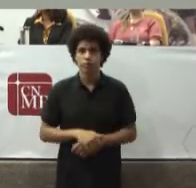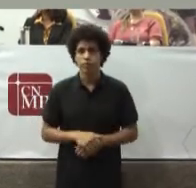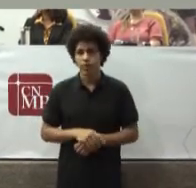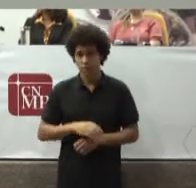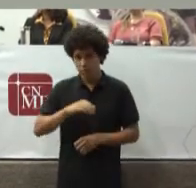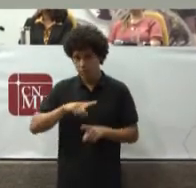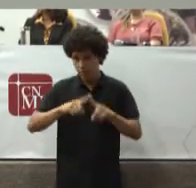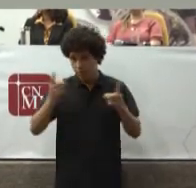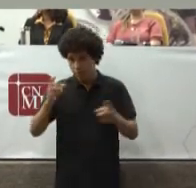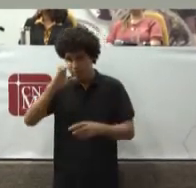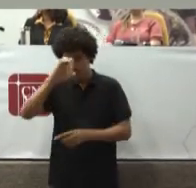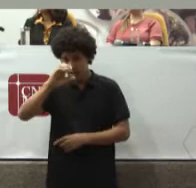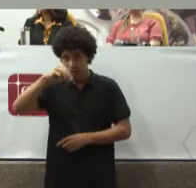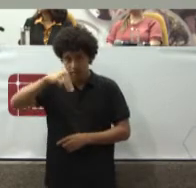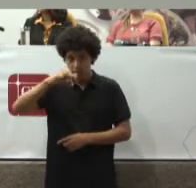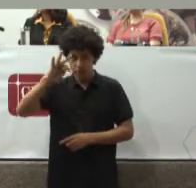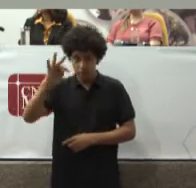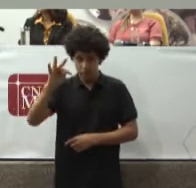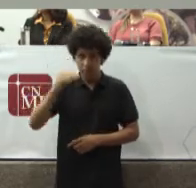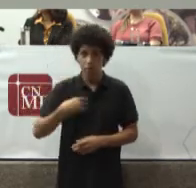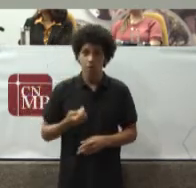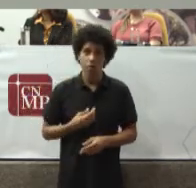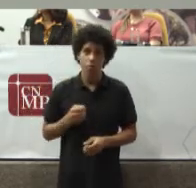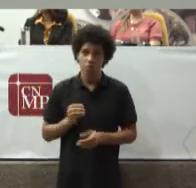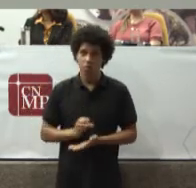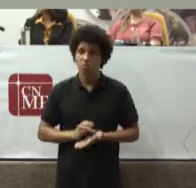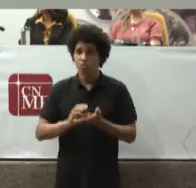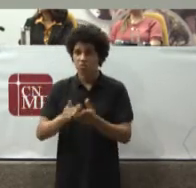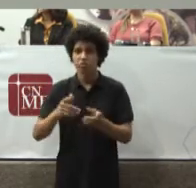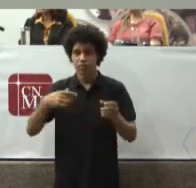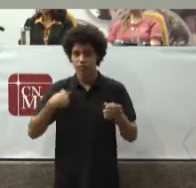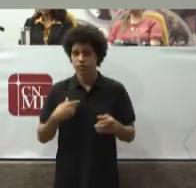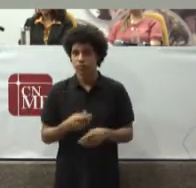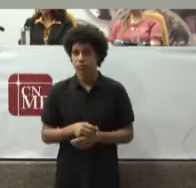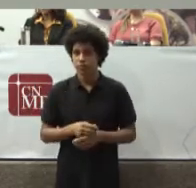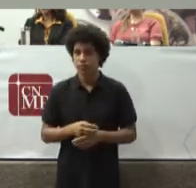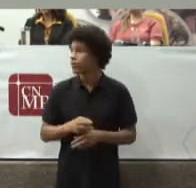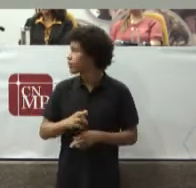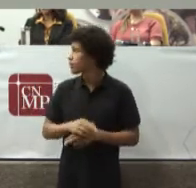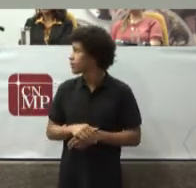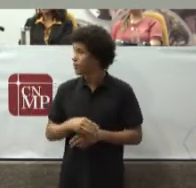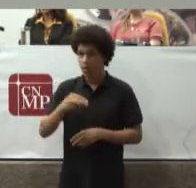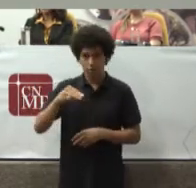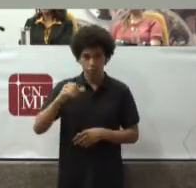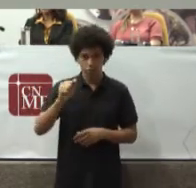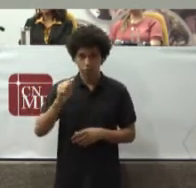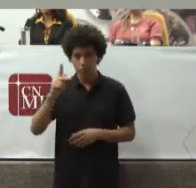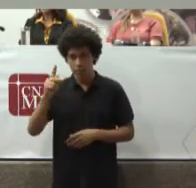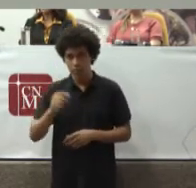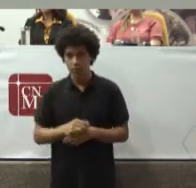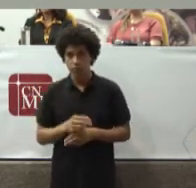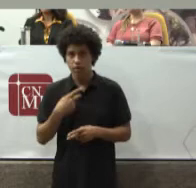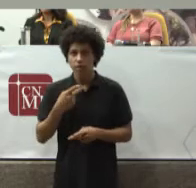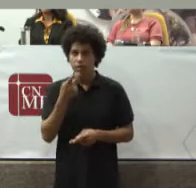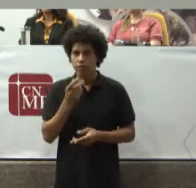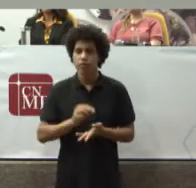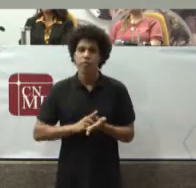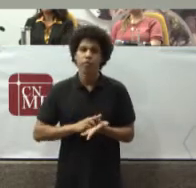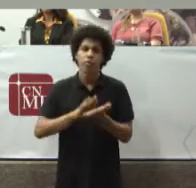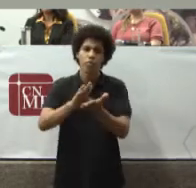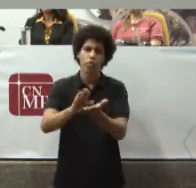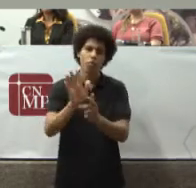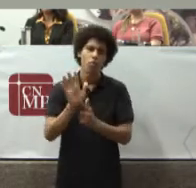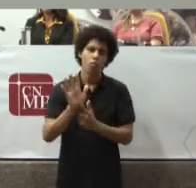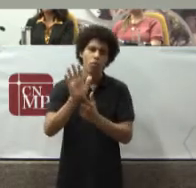Numa publicação Chamada MP Um retrato Revelou Que o